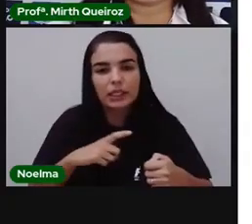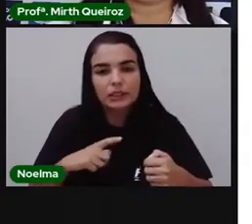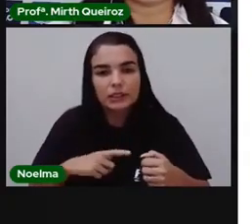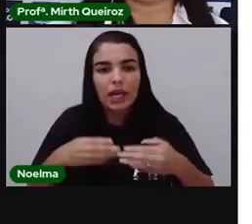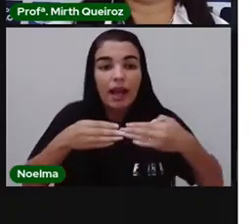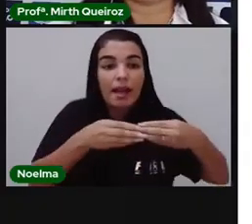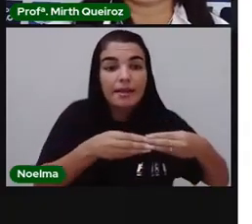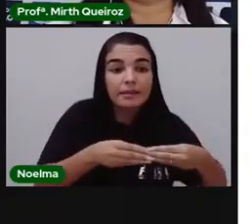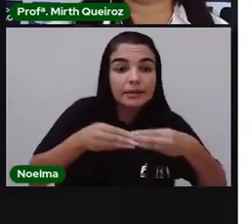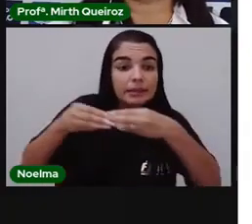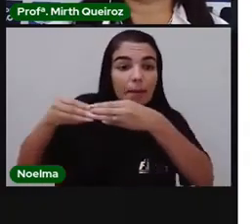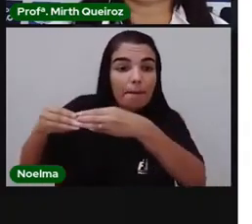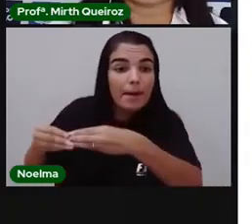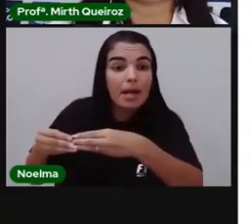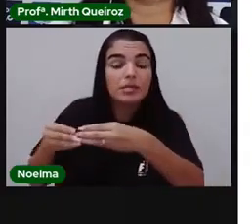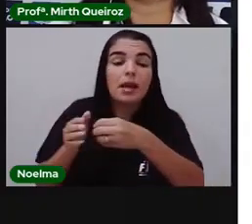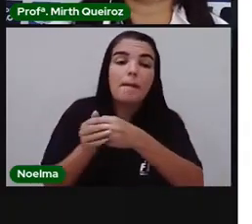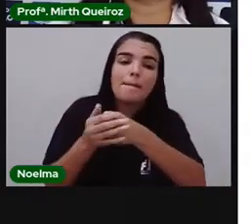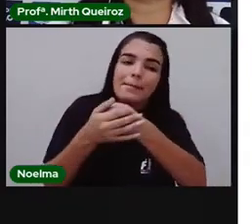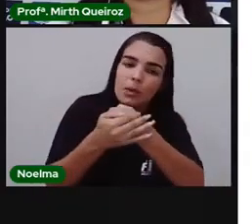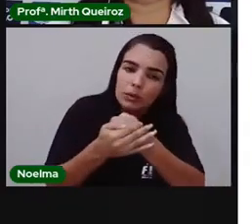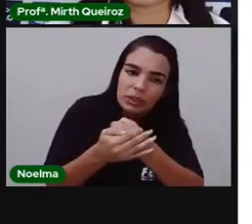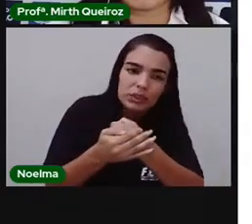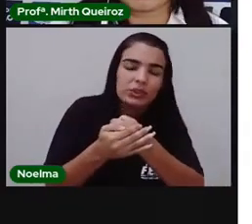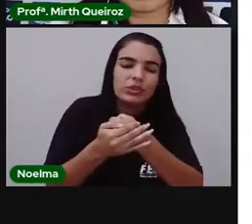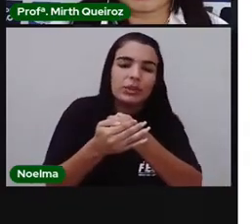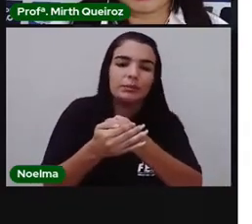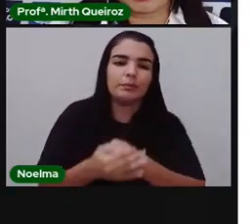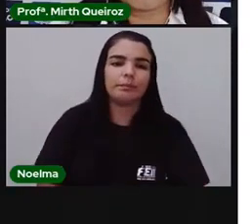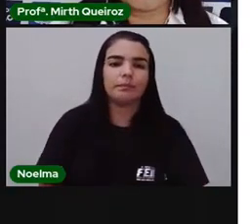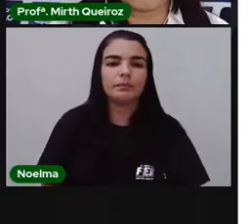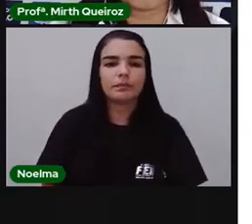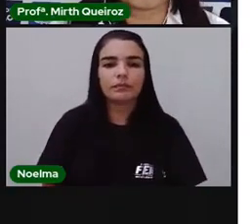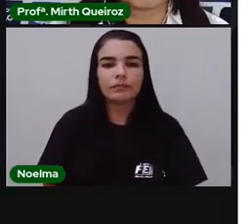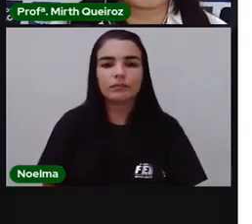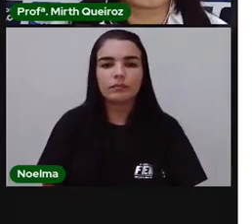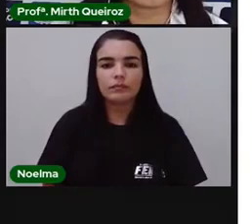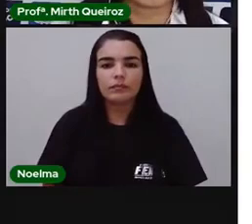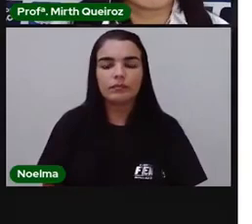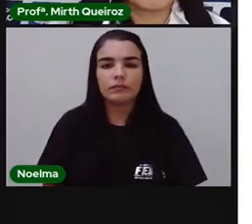criação dessas espécies pode ser consideradas ilegais, certo?